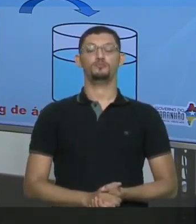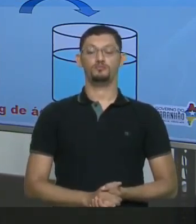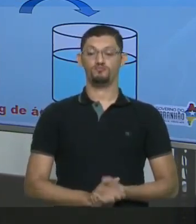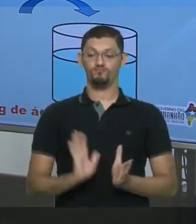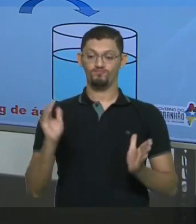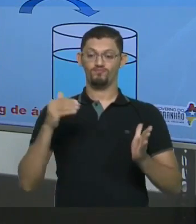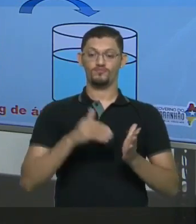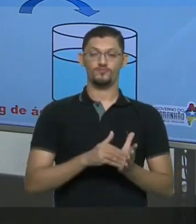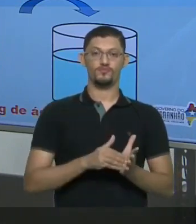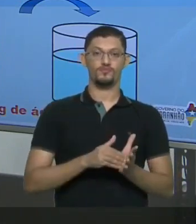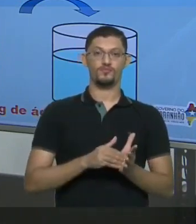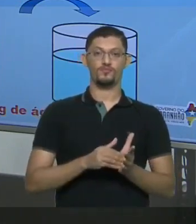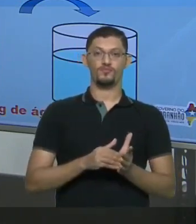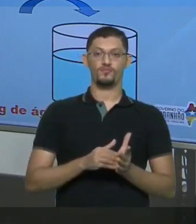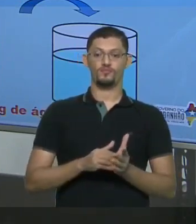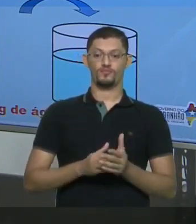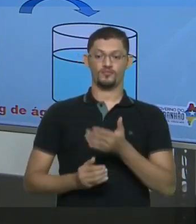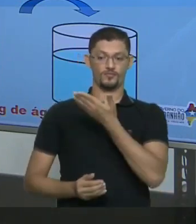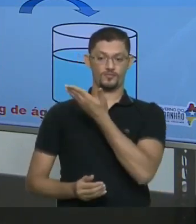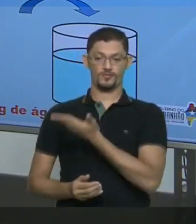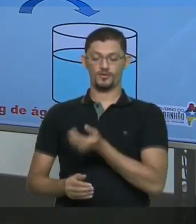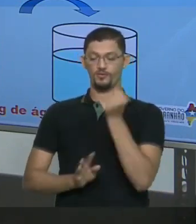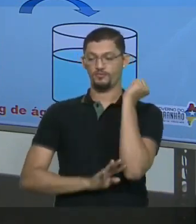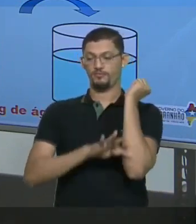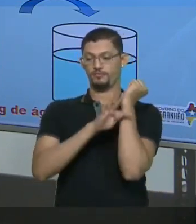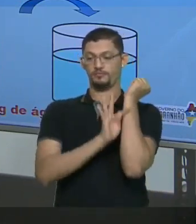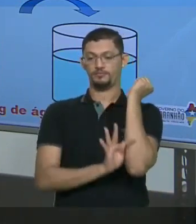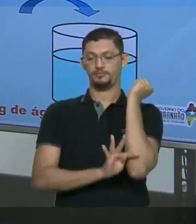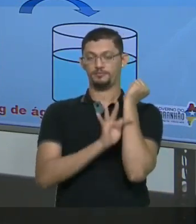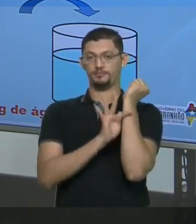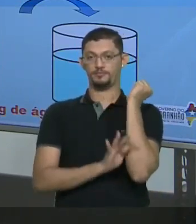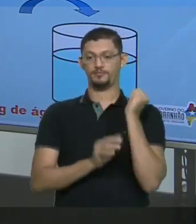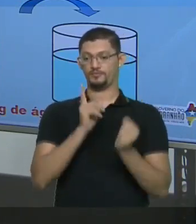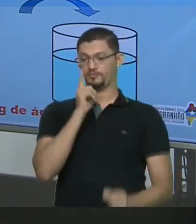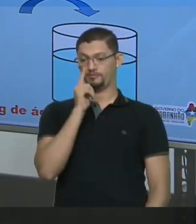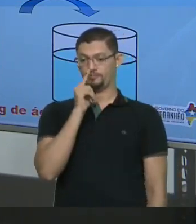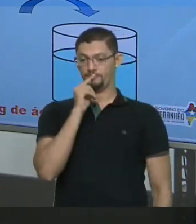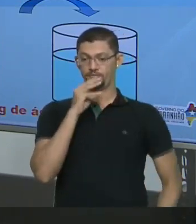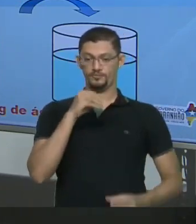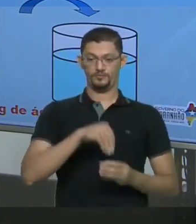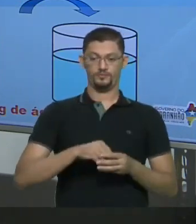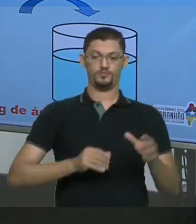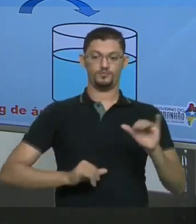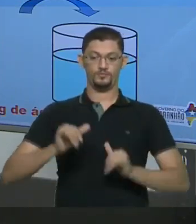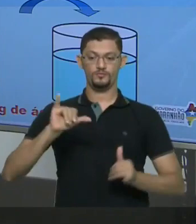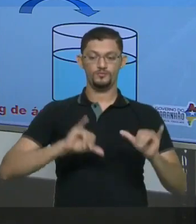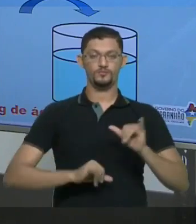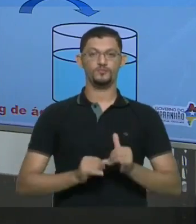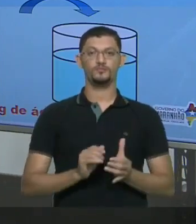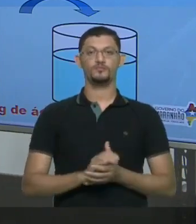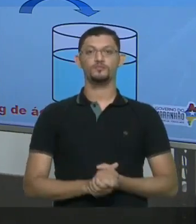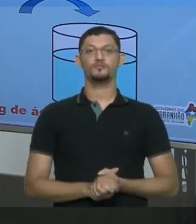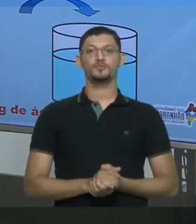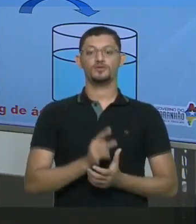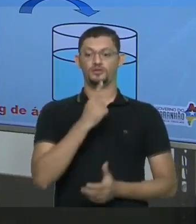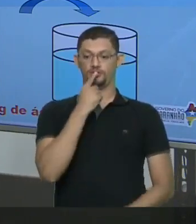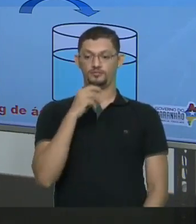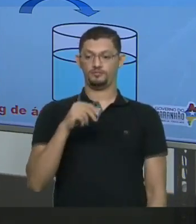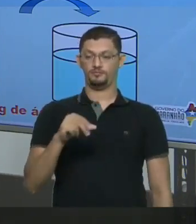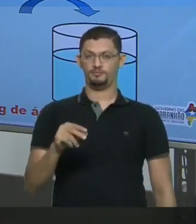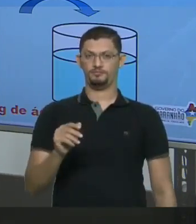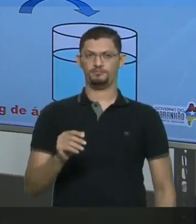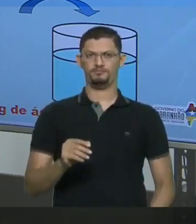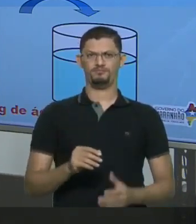Limite Naquela temperatura E com aquela massa De água Eu estou colocando Uma massa de sal Que está